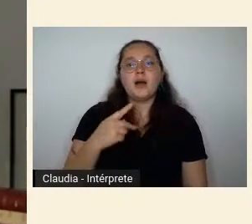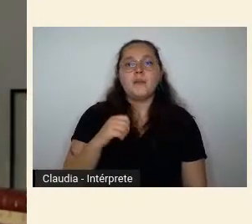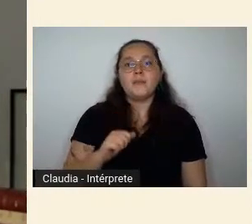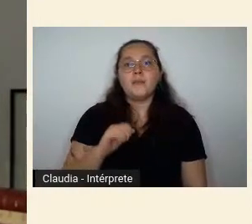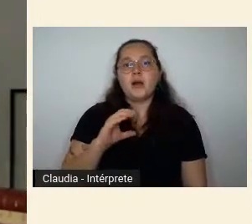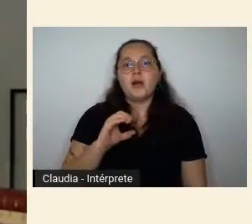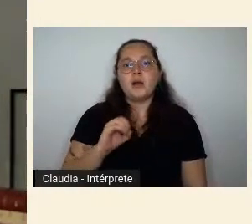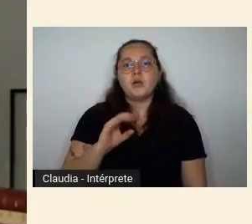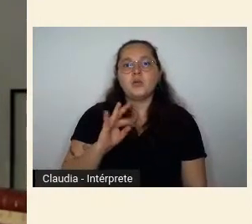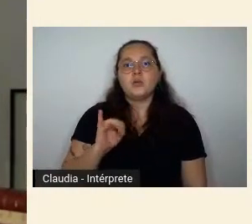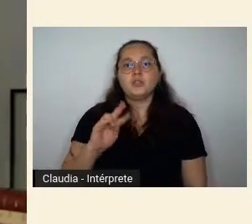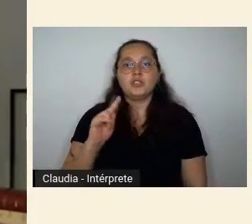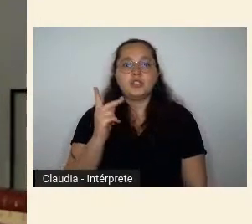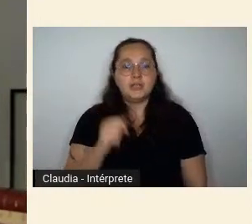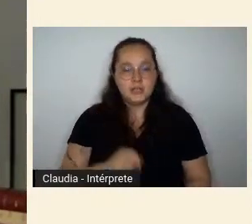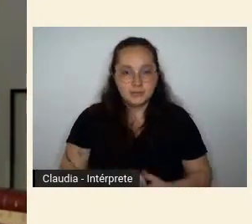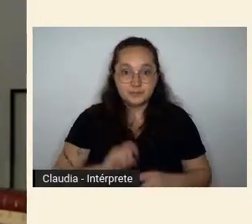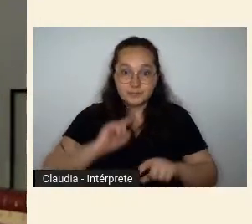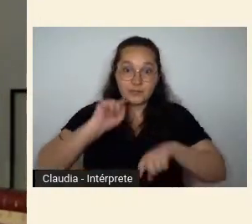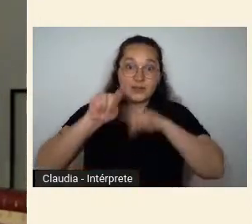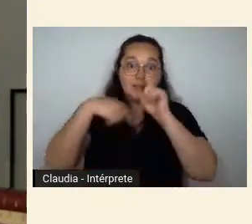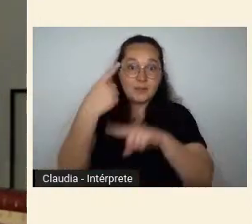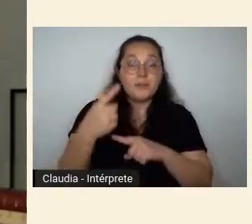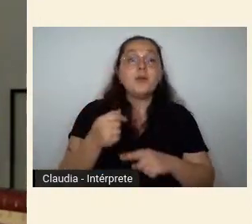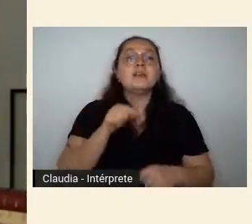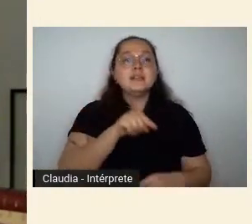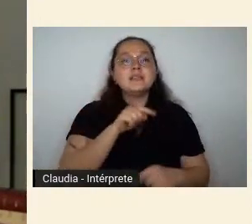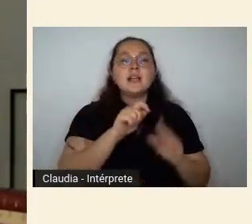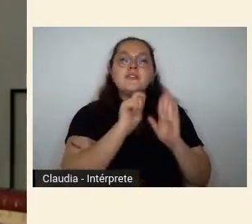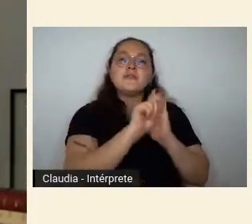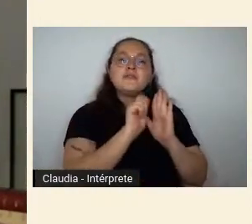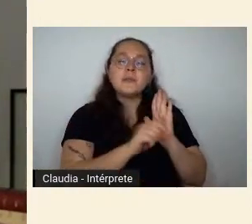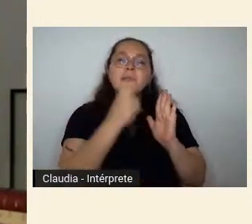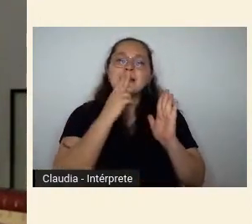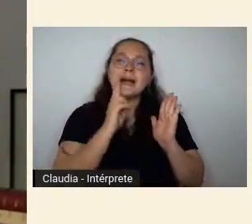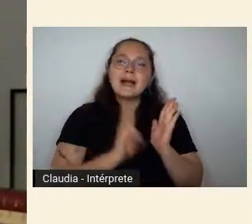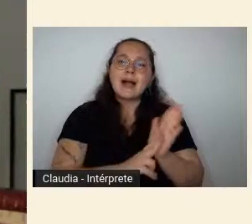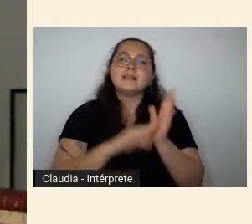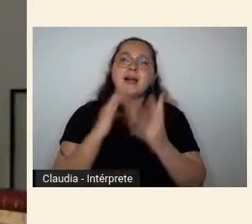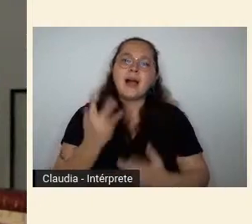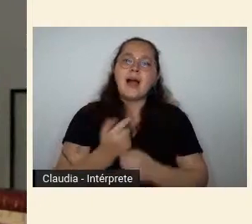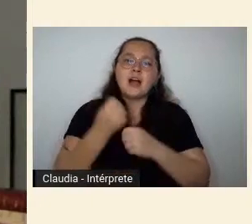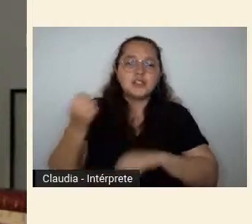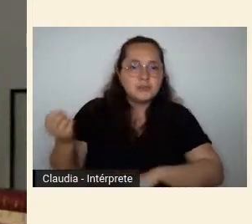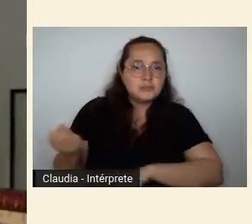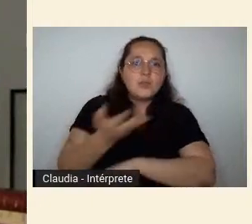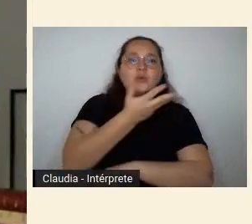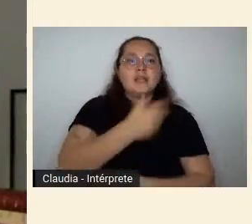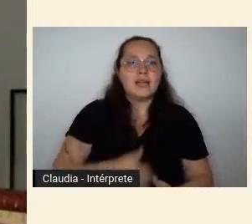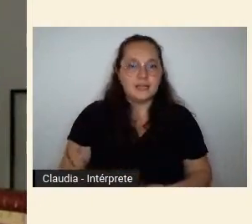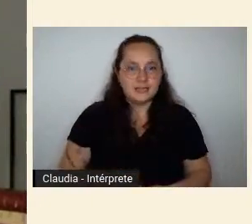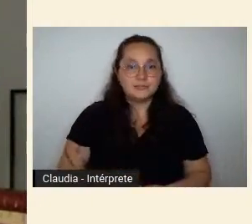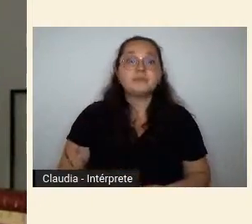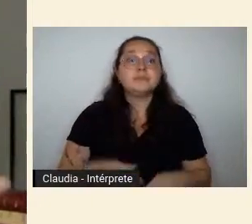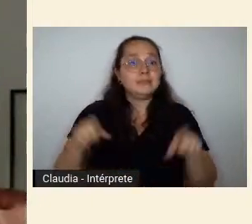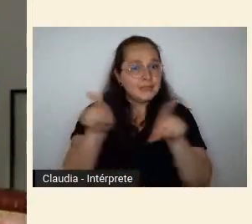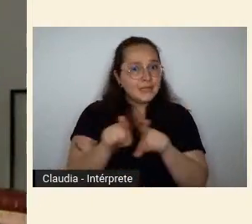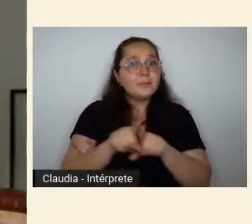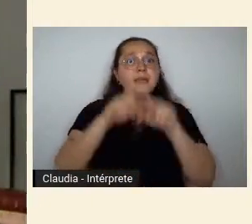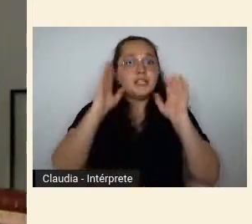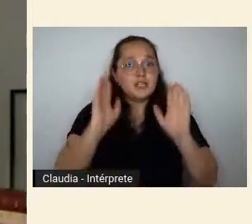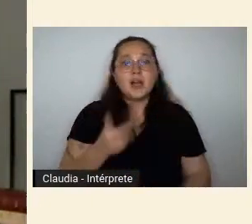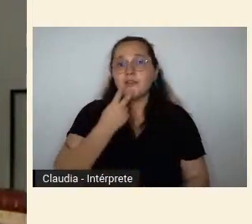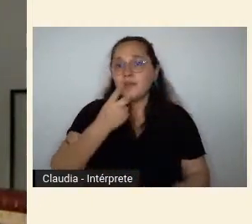Nojosa publica a famosa carta Arte Moderna na revista paraibana Era Nova já incorporando a semana de Arte Moderna de 22